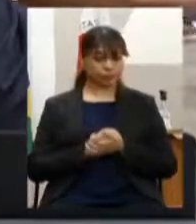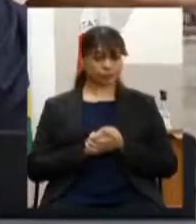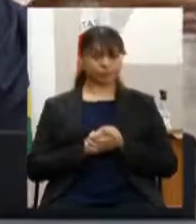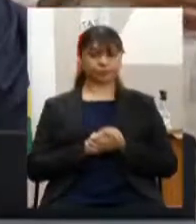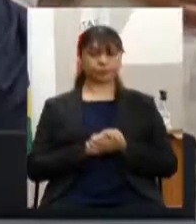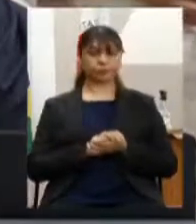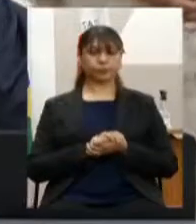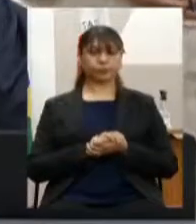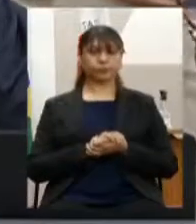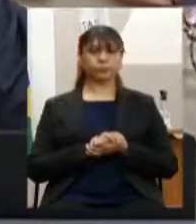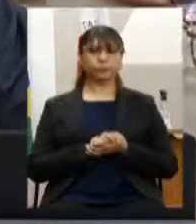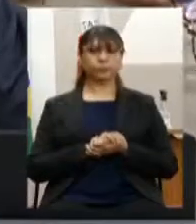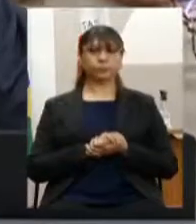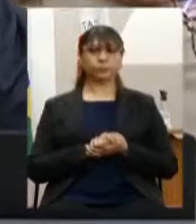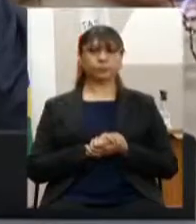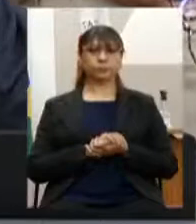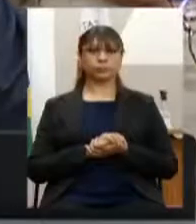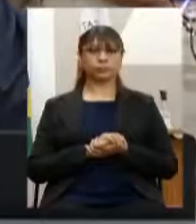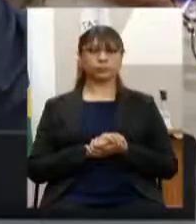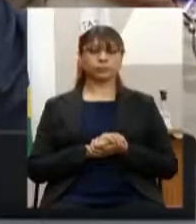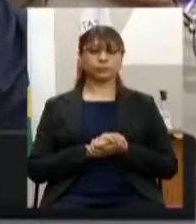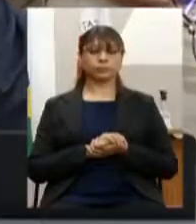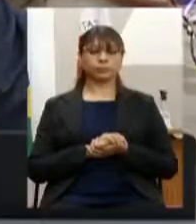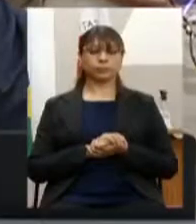oi o microfone